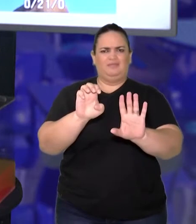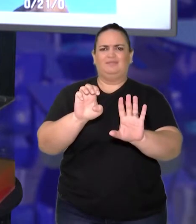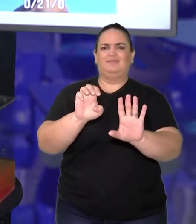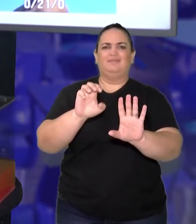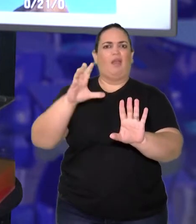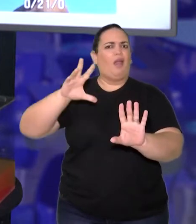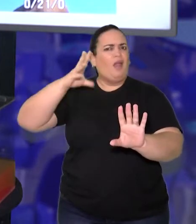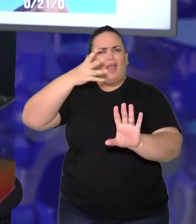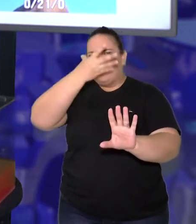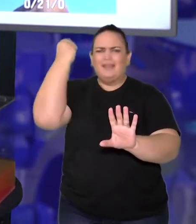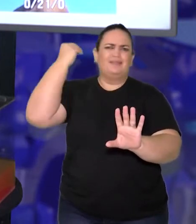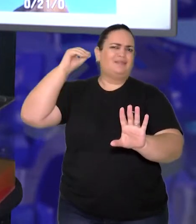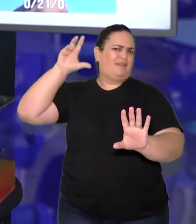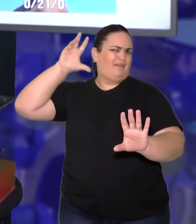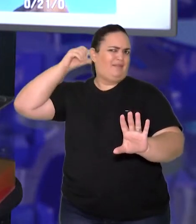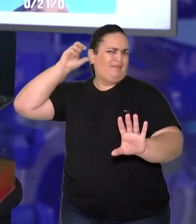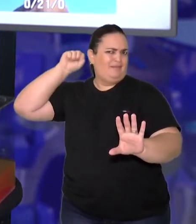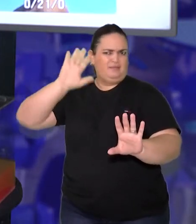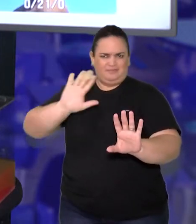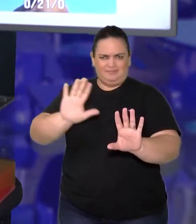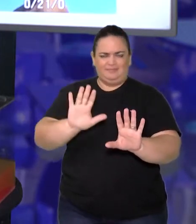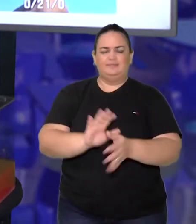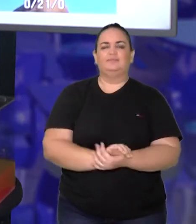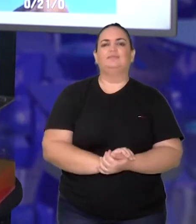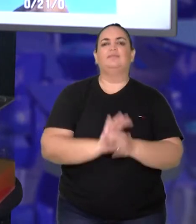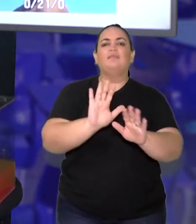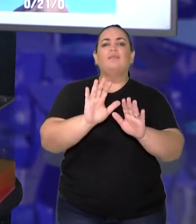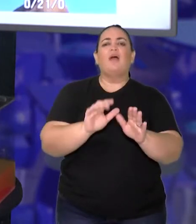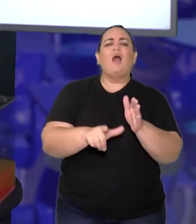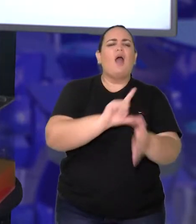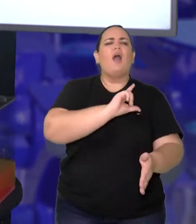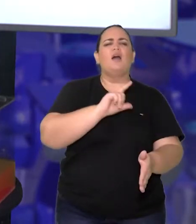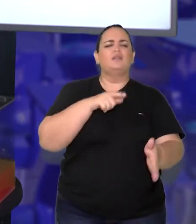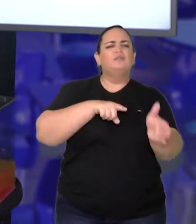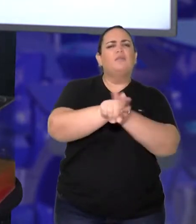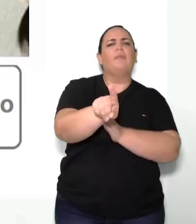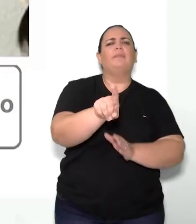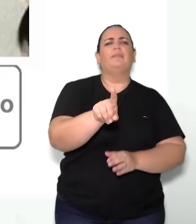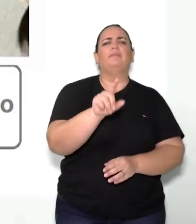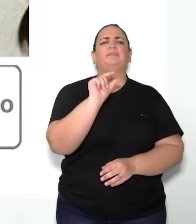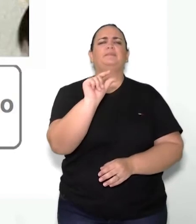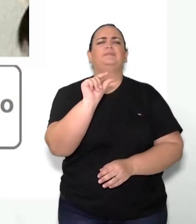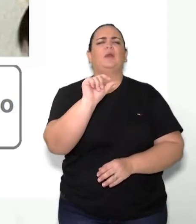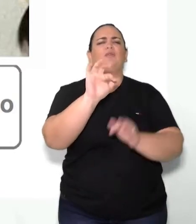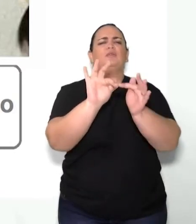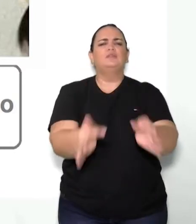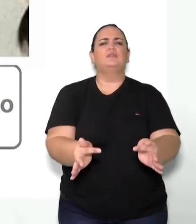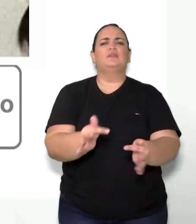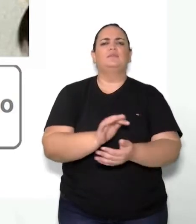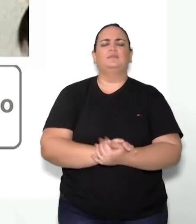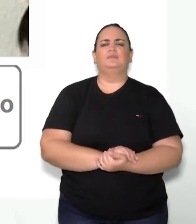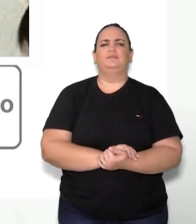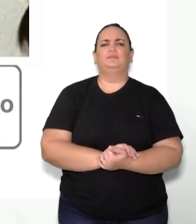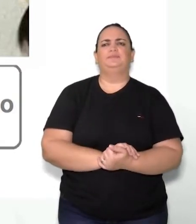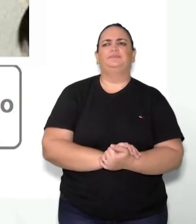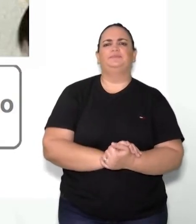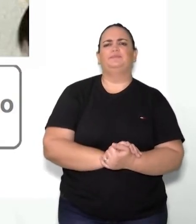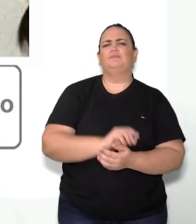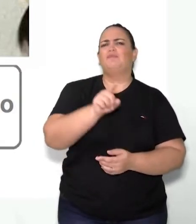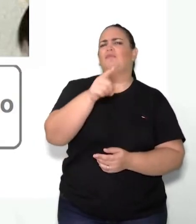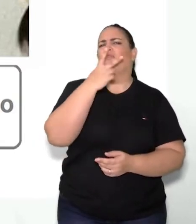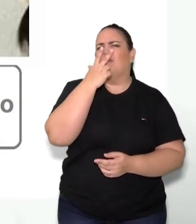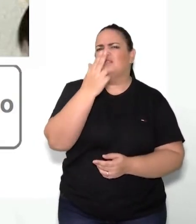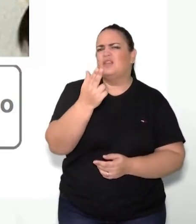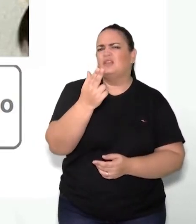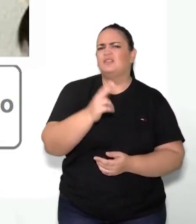iniciar o conteúdo, eu gostaria de fazer uma pequena pergunta a vocês. O que é que vocês acham que pesa mais?